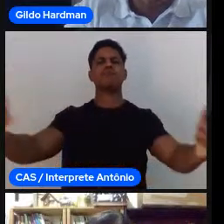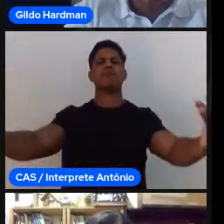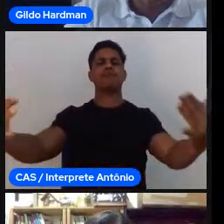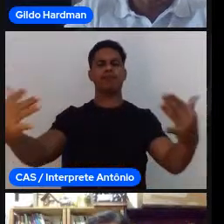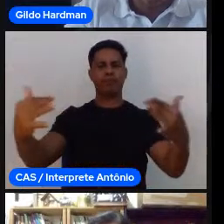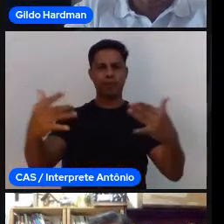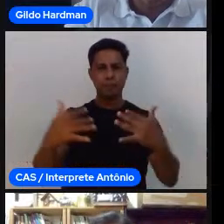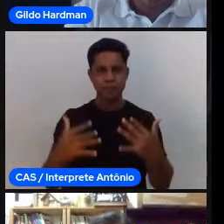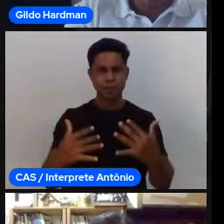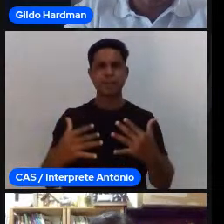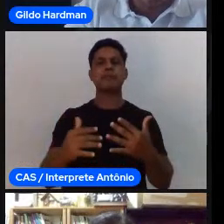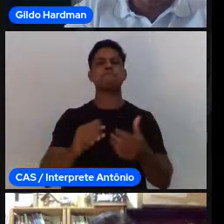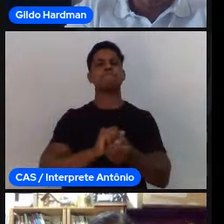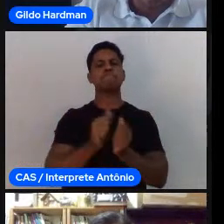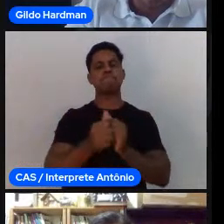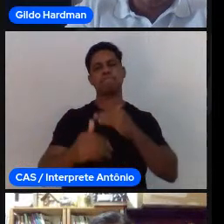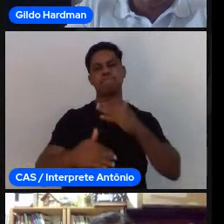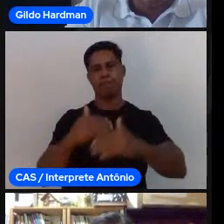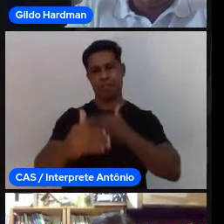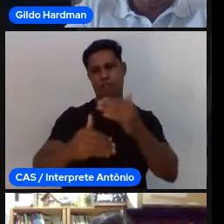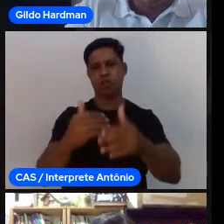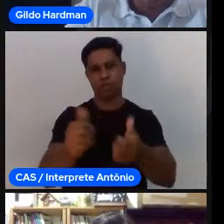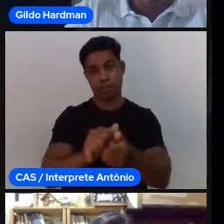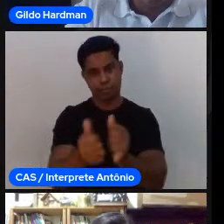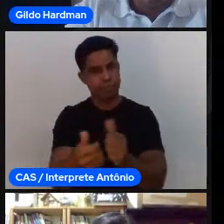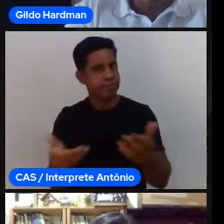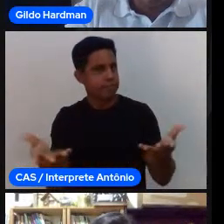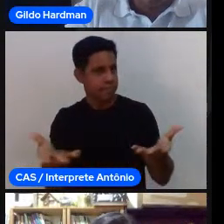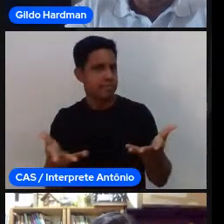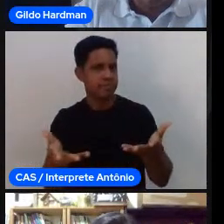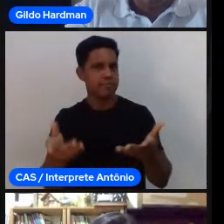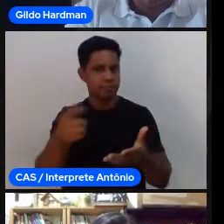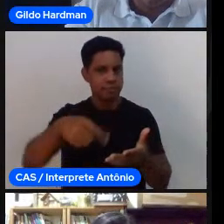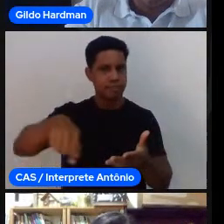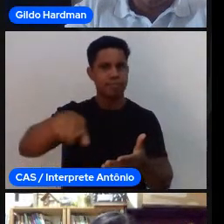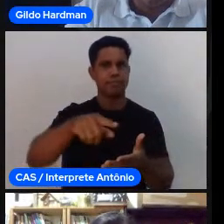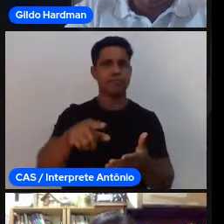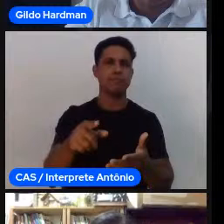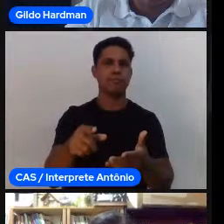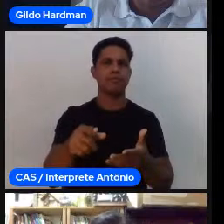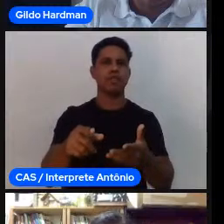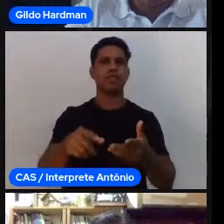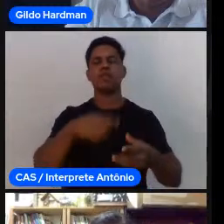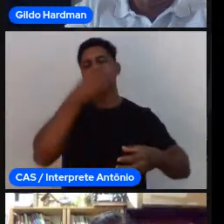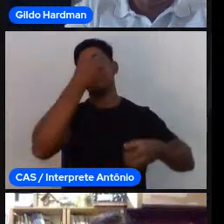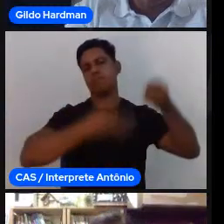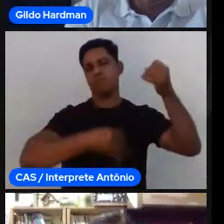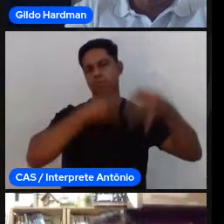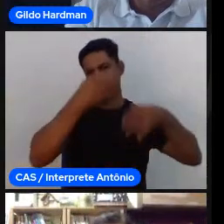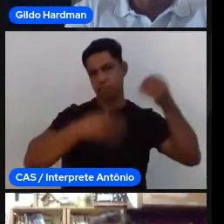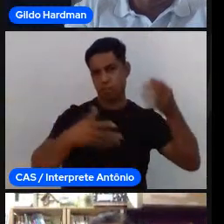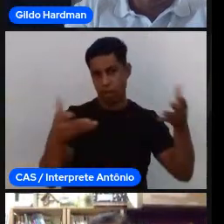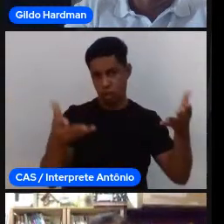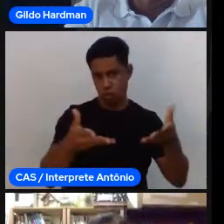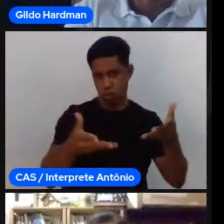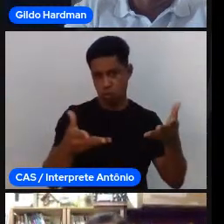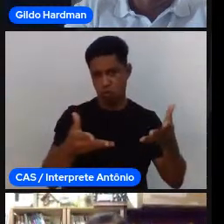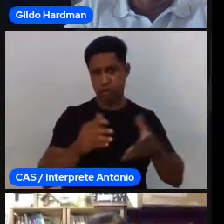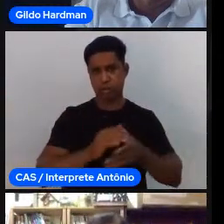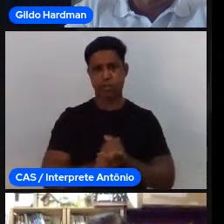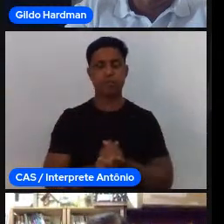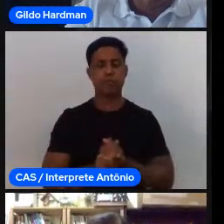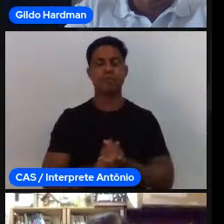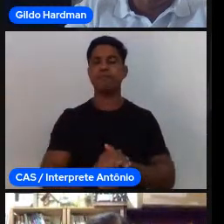dimensão bem ampla do esporte e dizer que ela está por trás de todas as minhas falas hoje. E a partir dessa dimensão, o meu